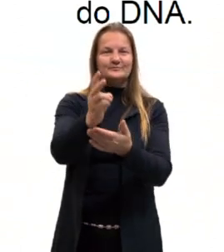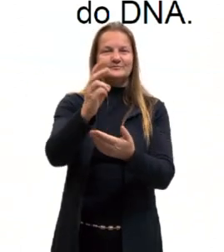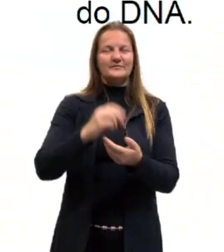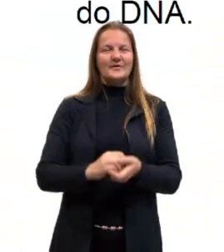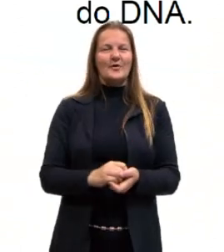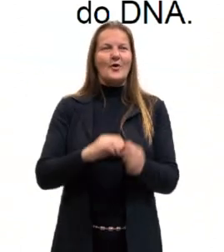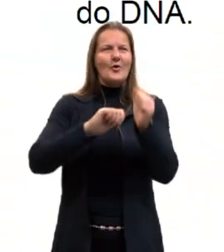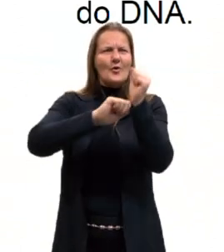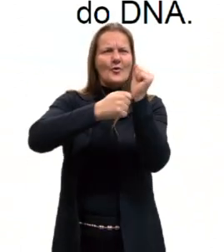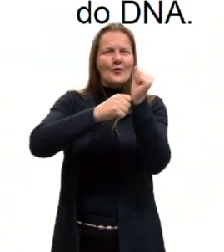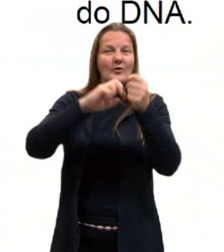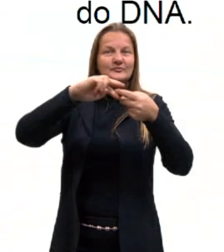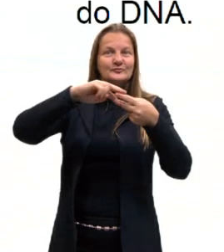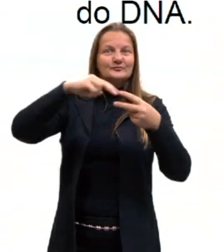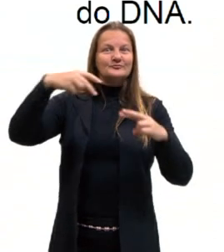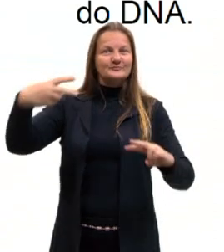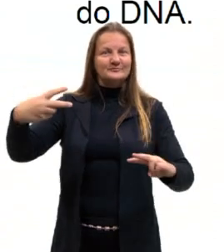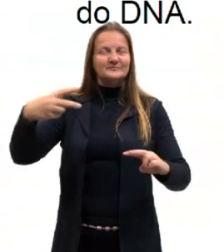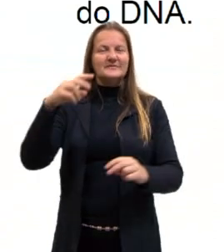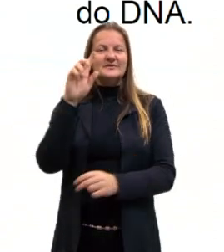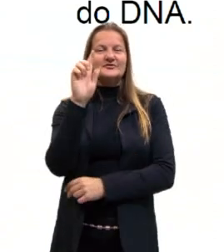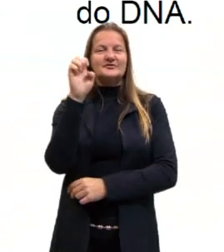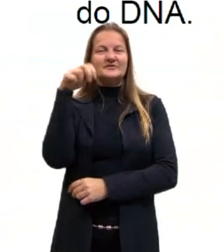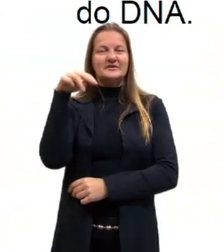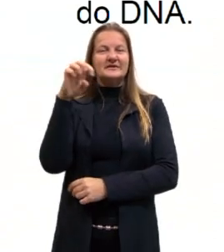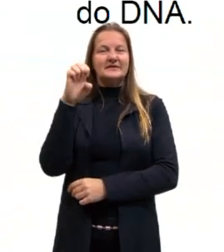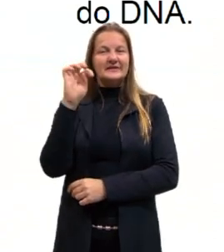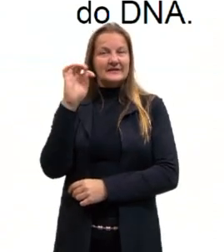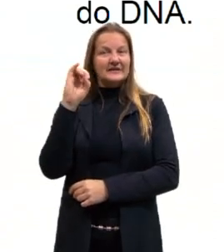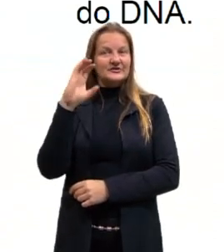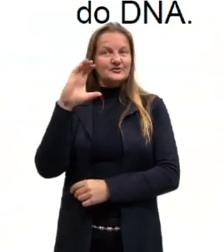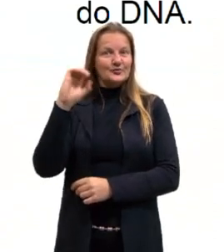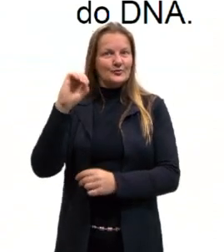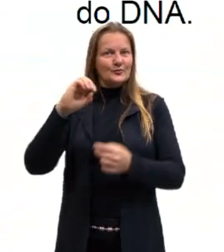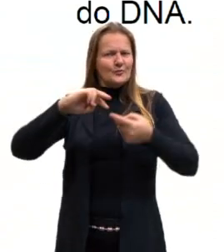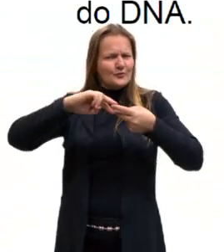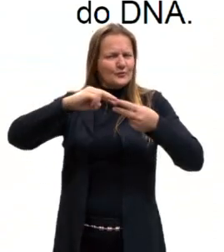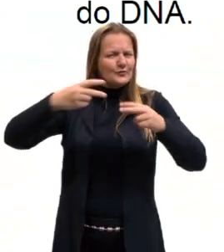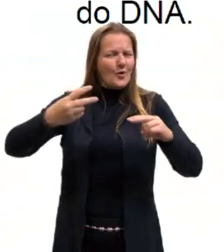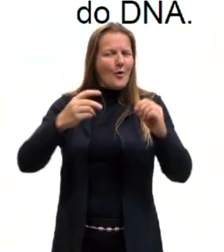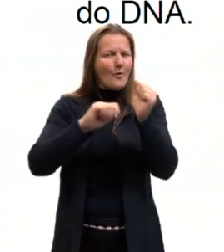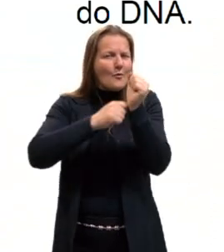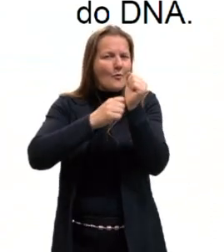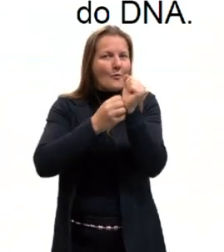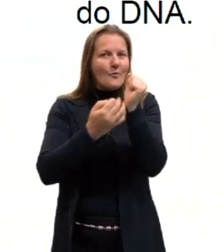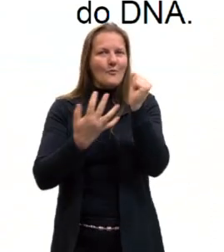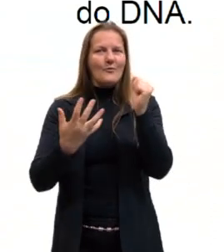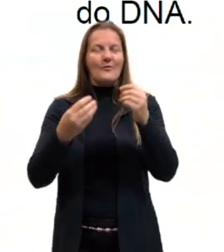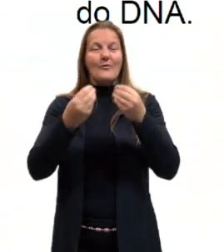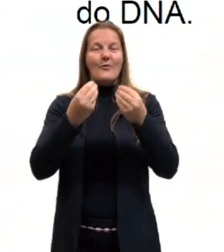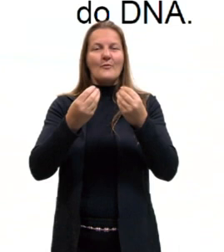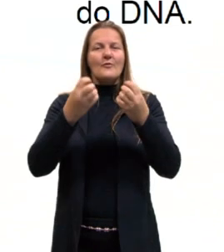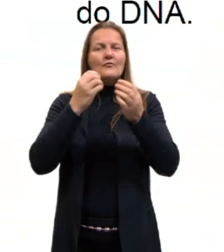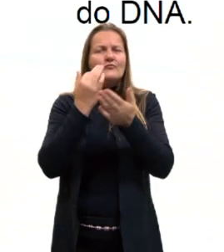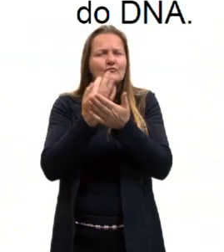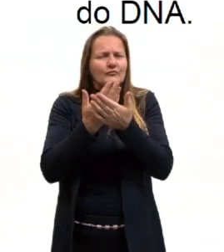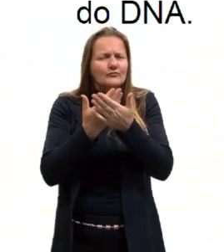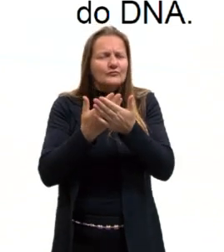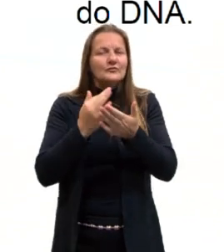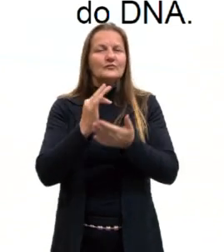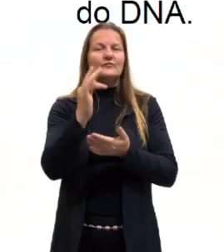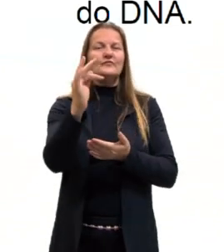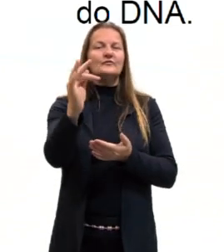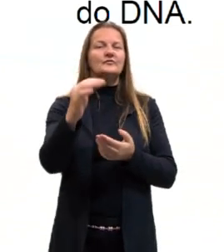14, onde a gente vai estar dando ali alguma base para que a gente possa estudar futuramente a